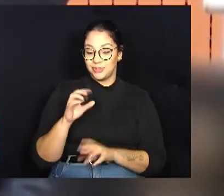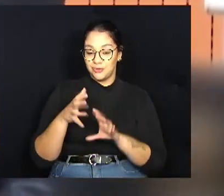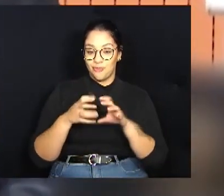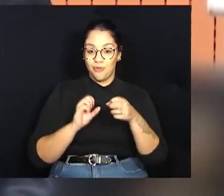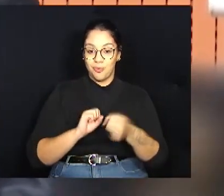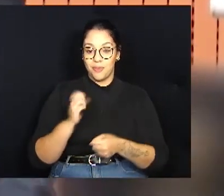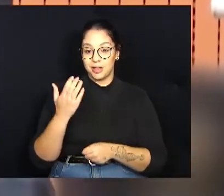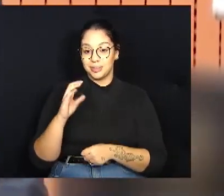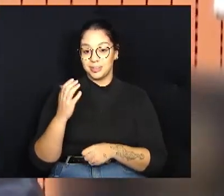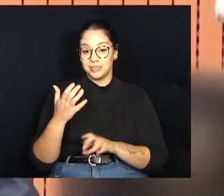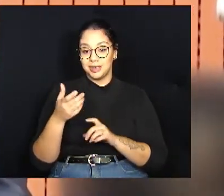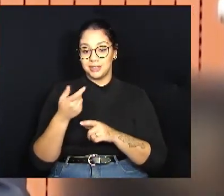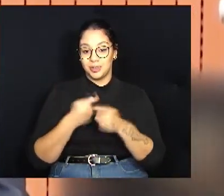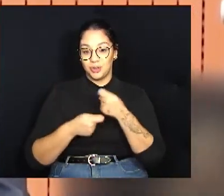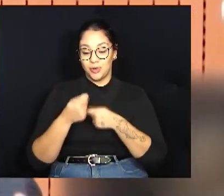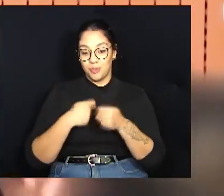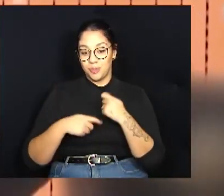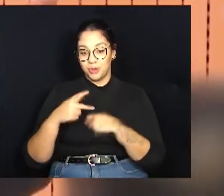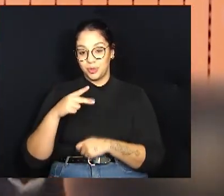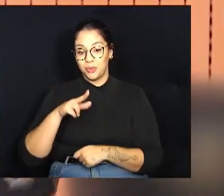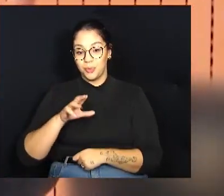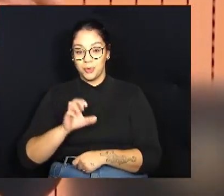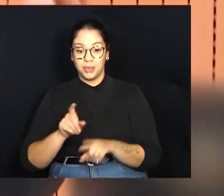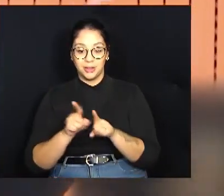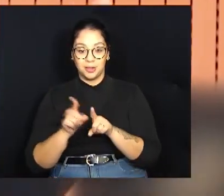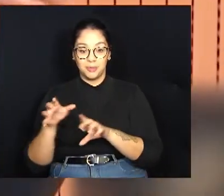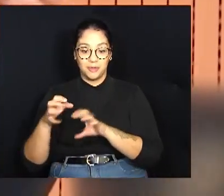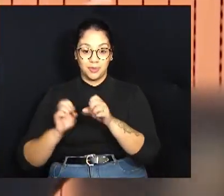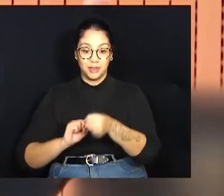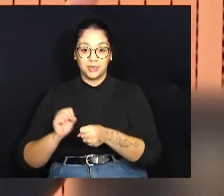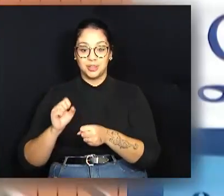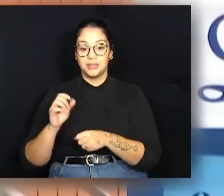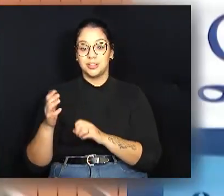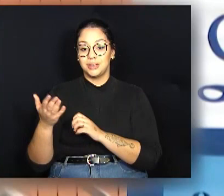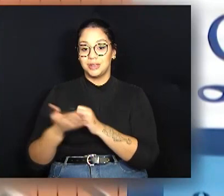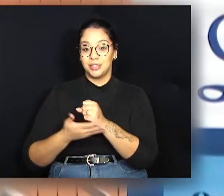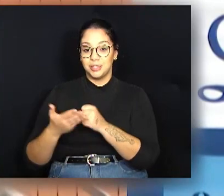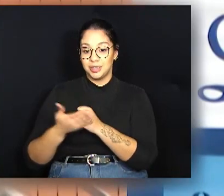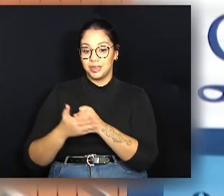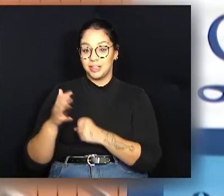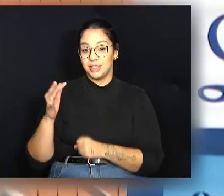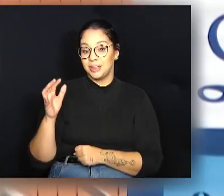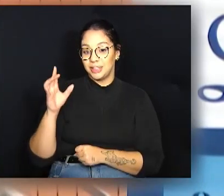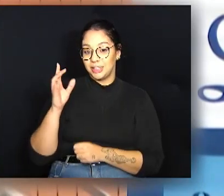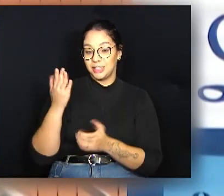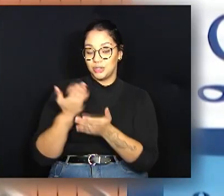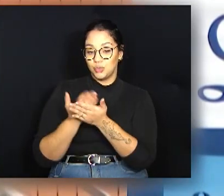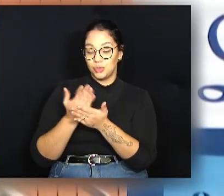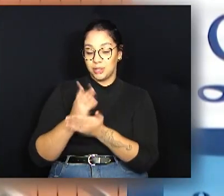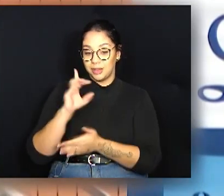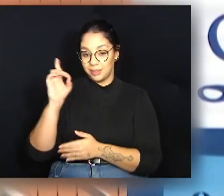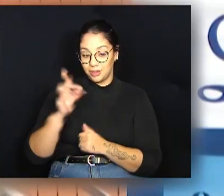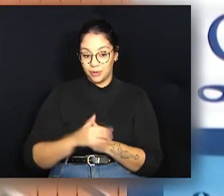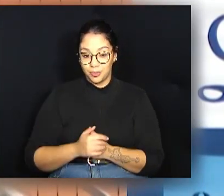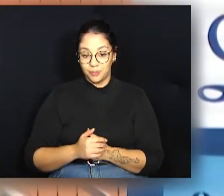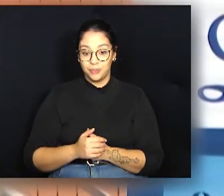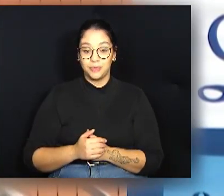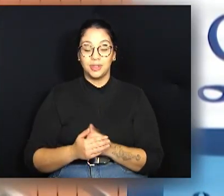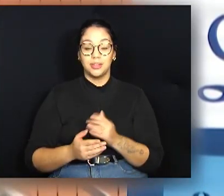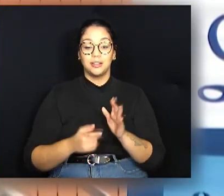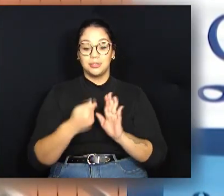PUC Campinas, além de ter formação em Teologia Básica. Marco escreveu o livro O Canal,